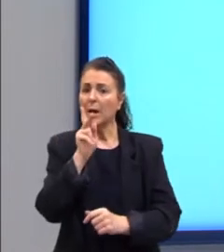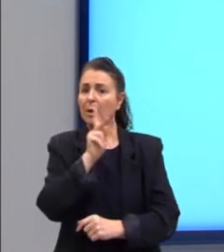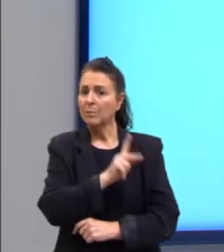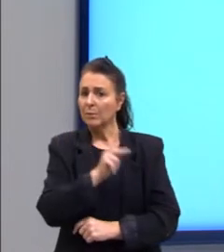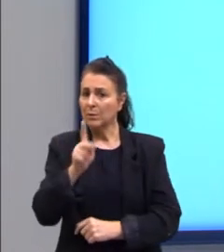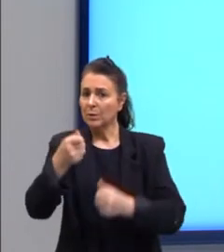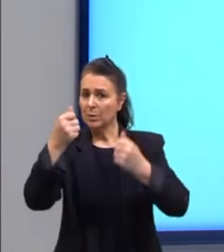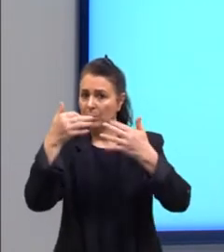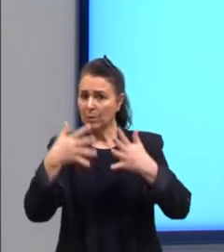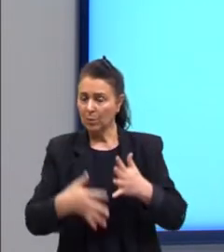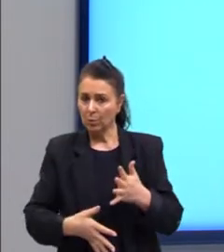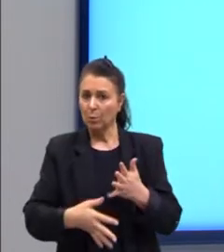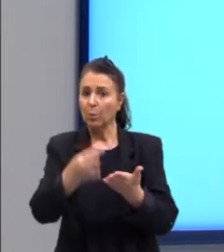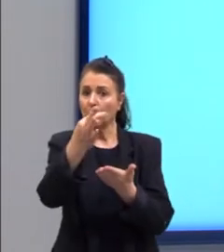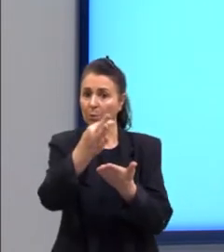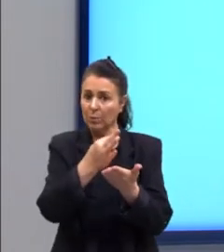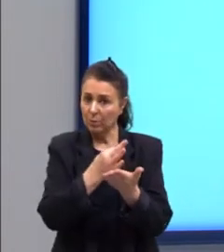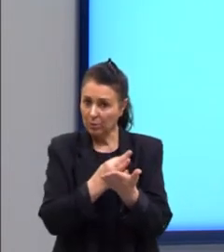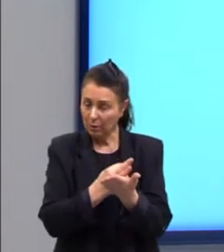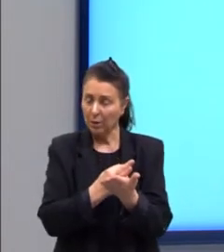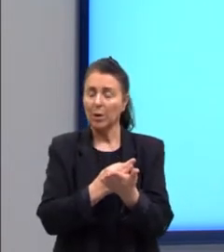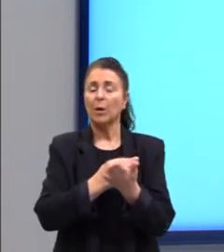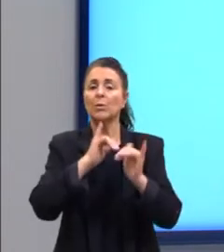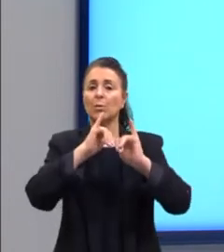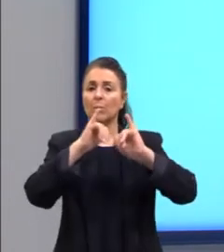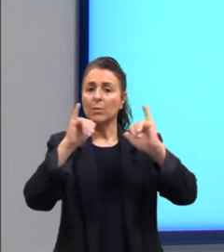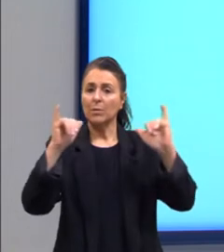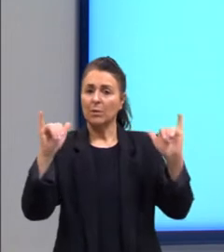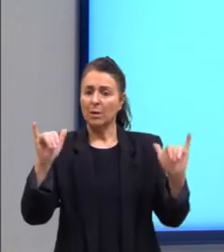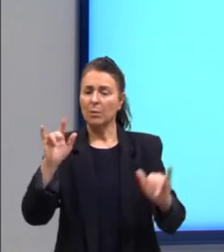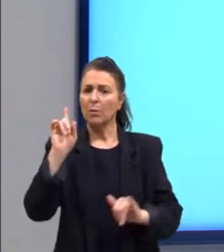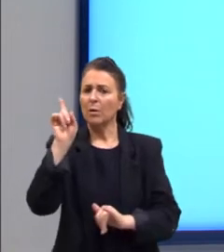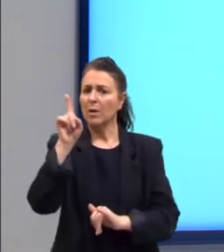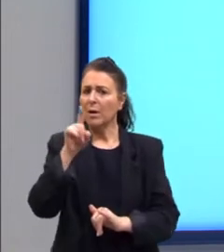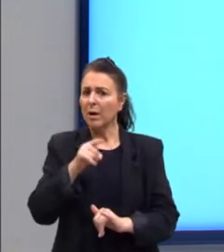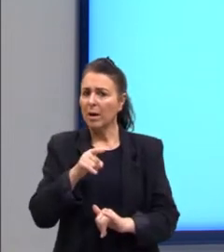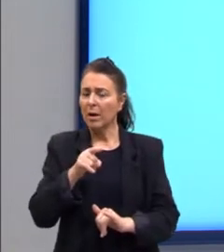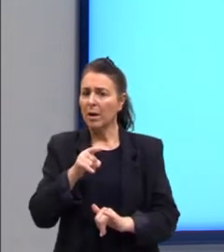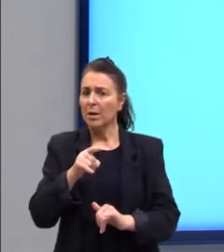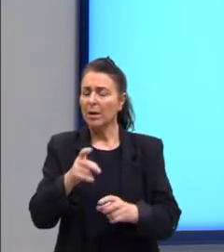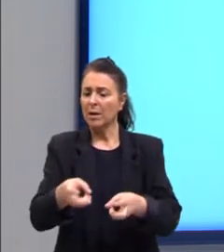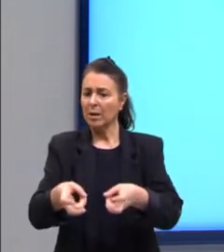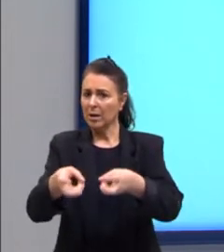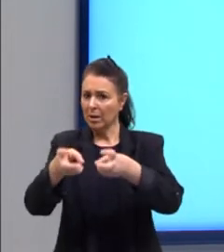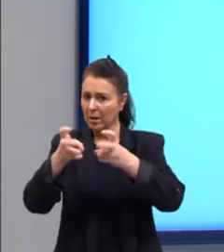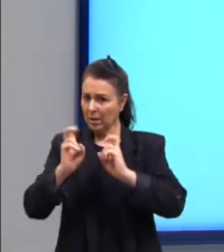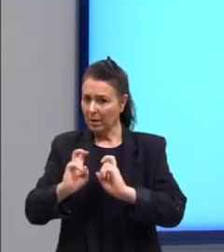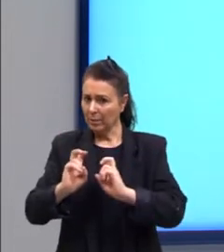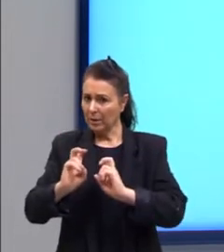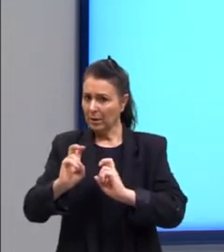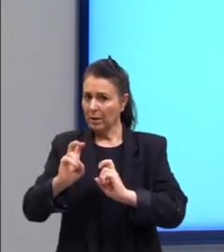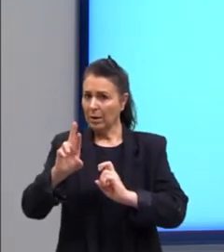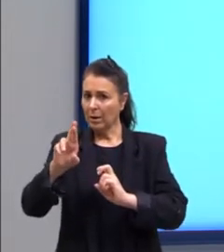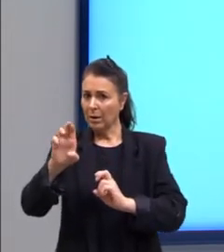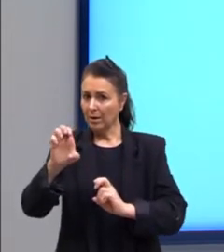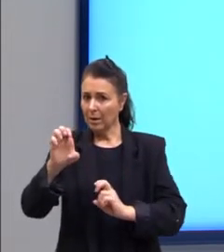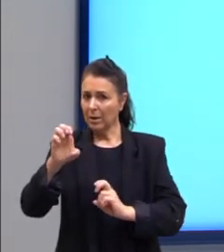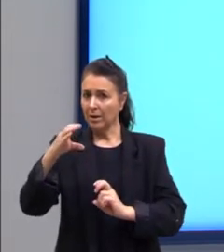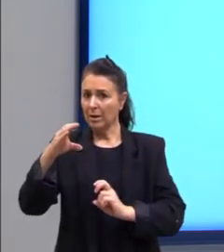publicitário, no caso, é o receptor. Será que o receptor desse texto